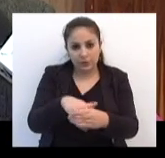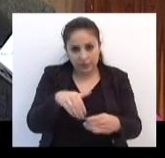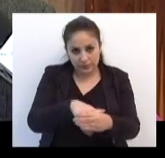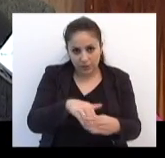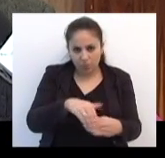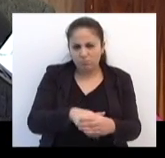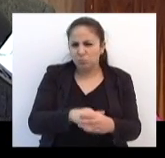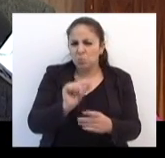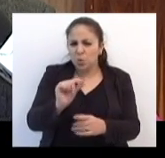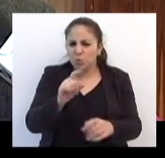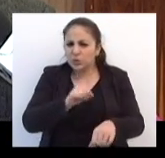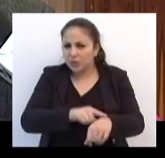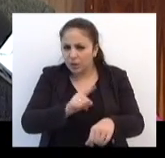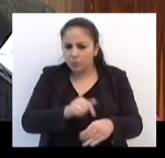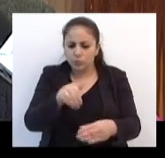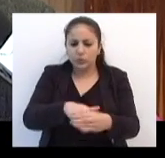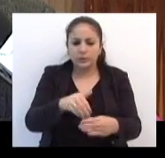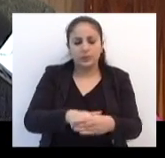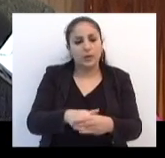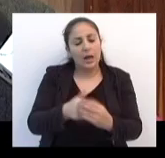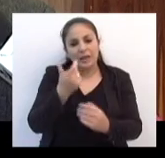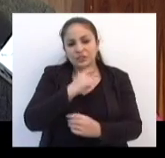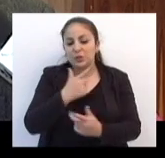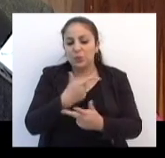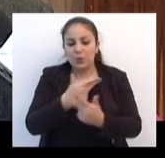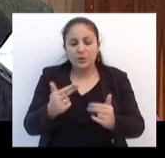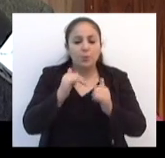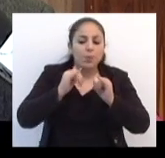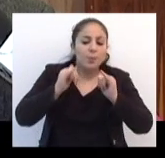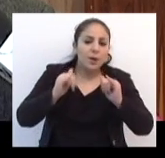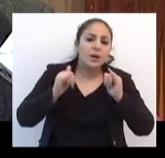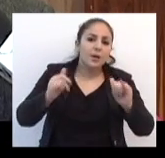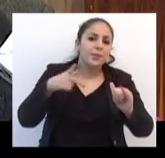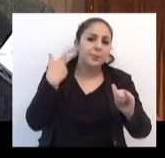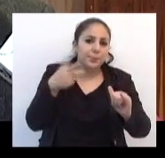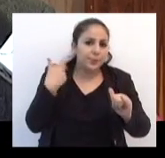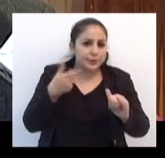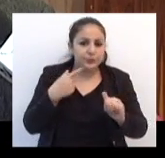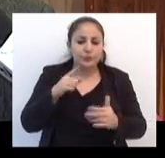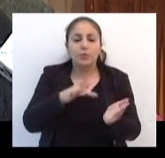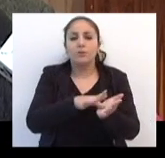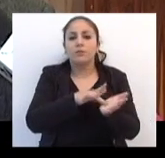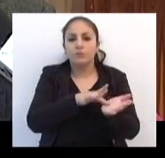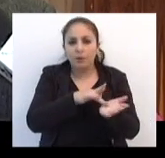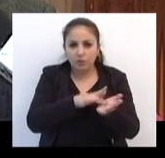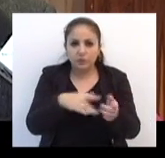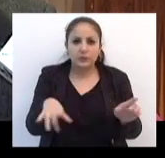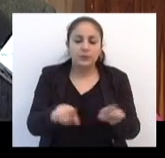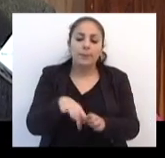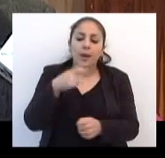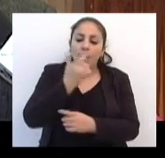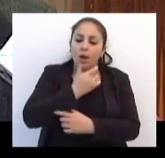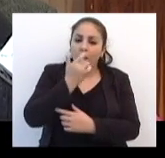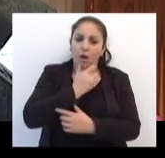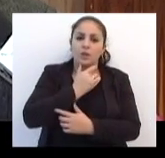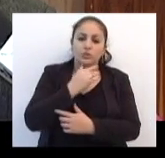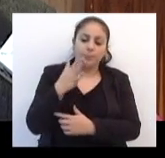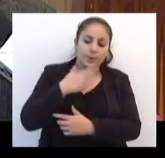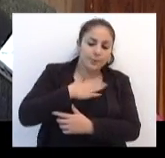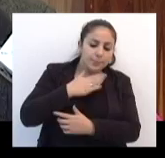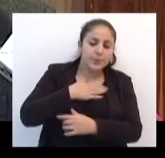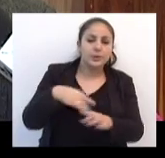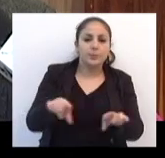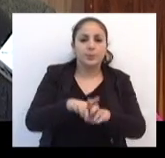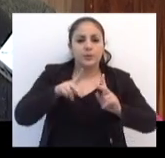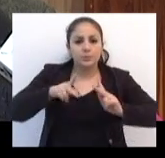extremamente inverídicas, de propagandas políticas inverídicas, e uma, para mim e para